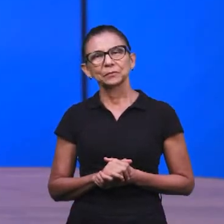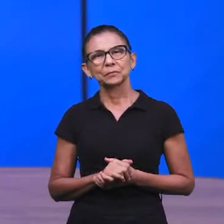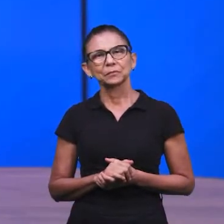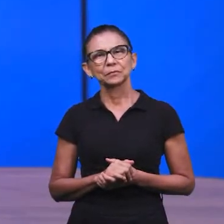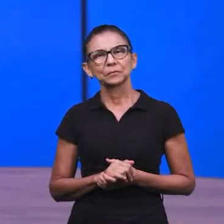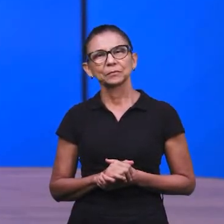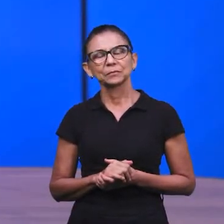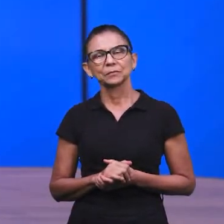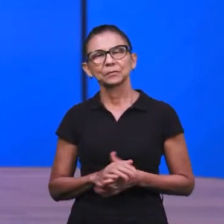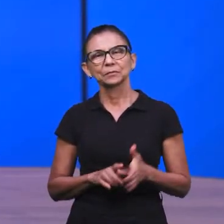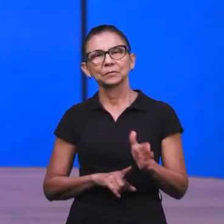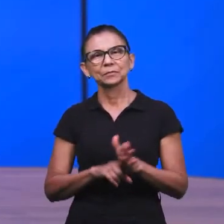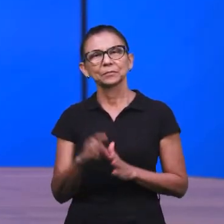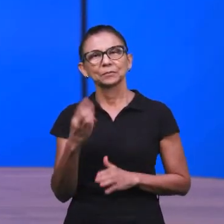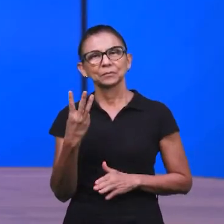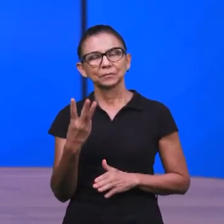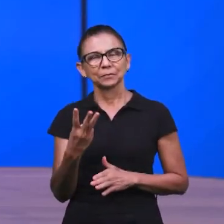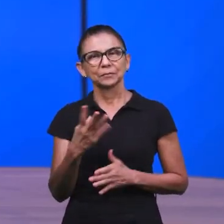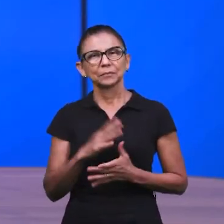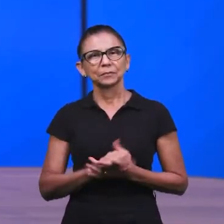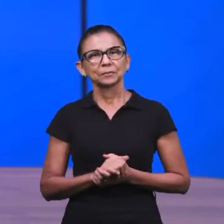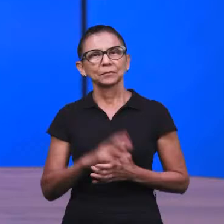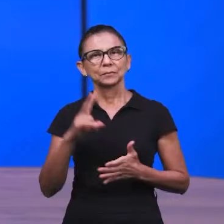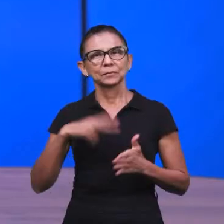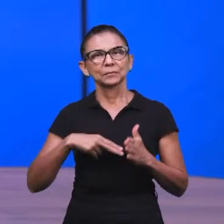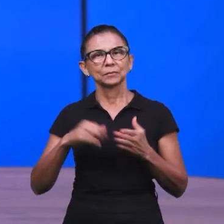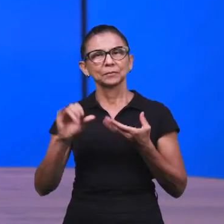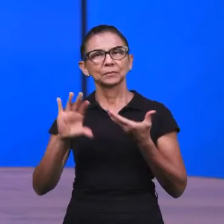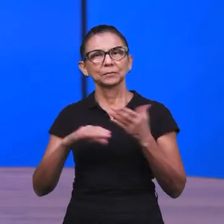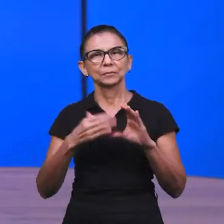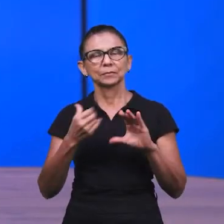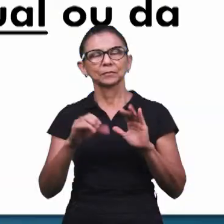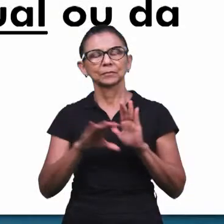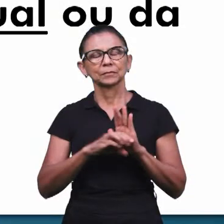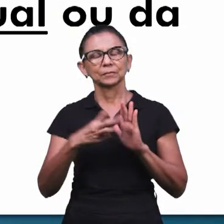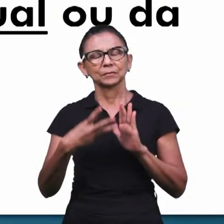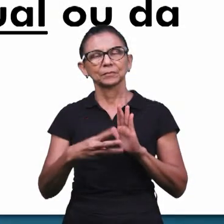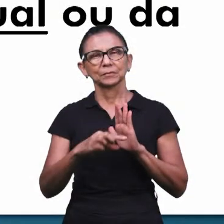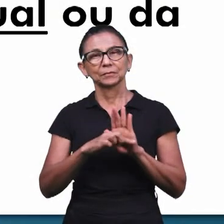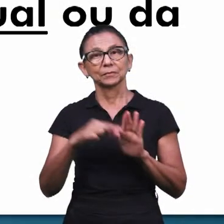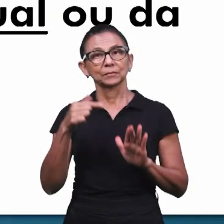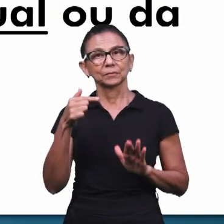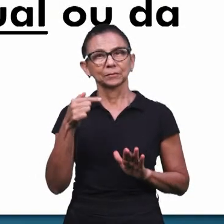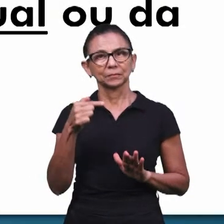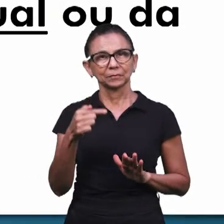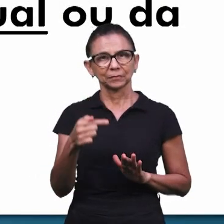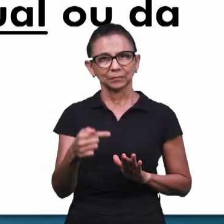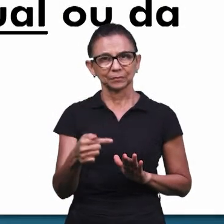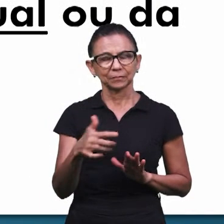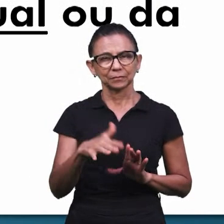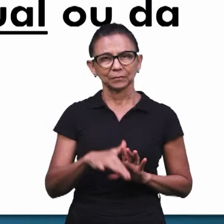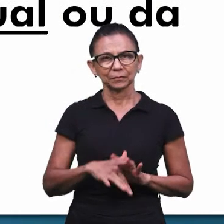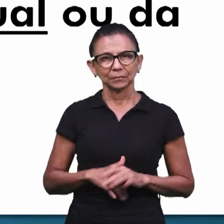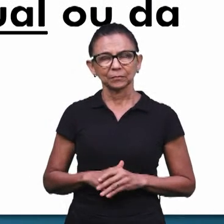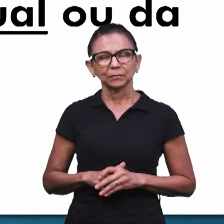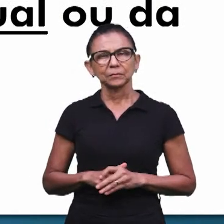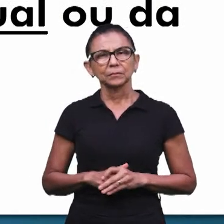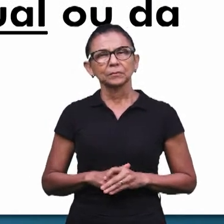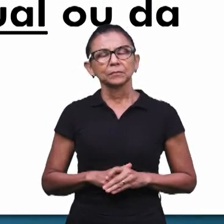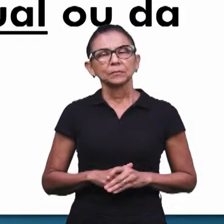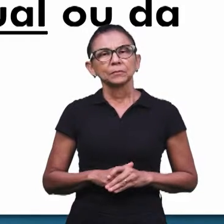Então, irmãos, a terceira pergunta agora. A terceira pergunta, ela diz assim, lendo o livro de Cantares, capítulo 3, verso 7, agora,